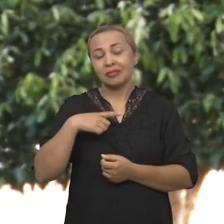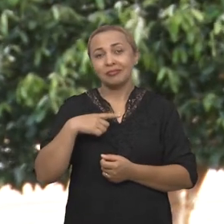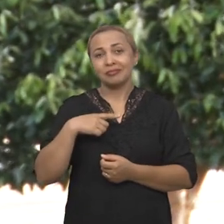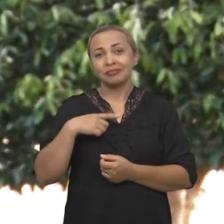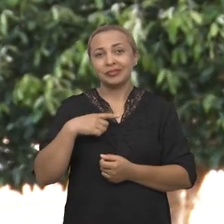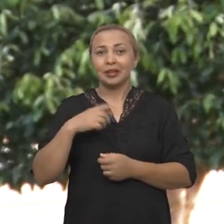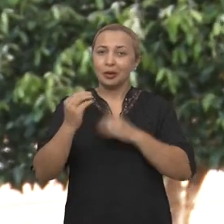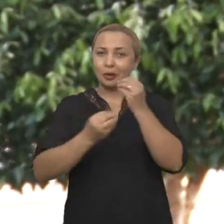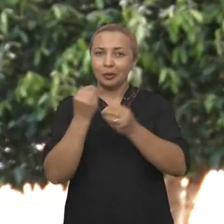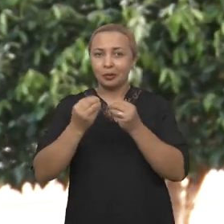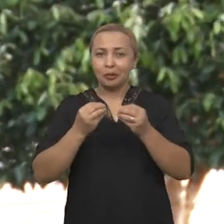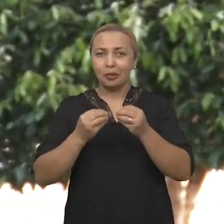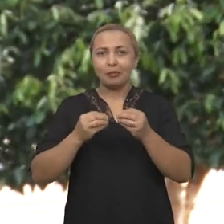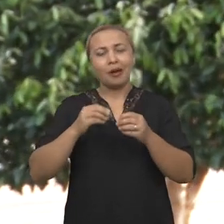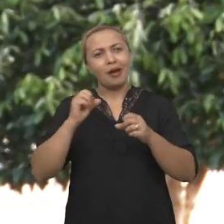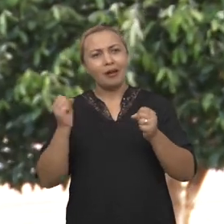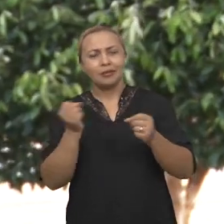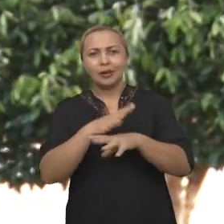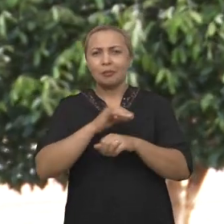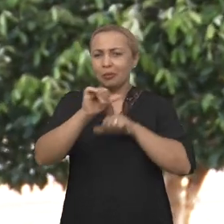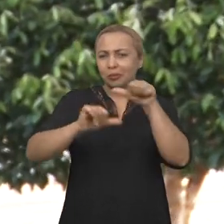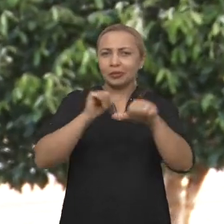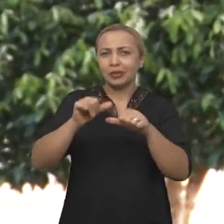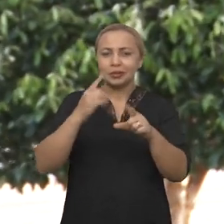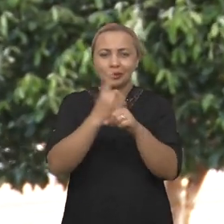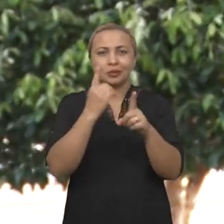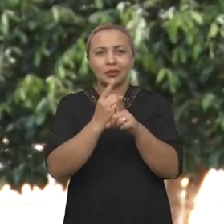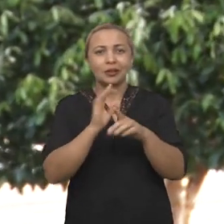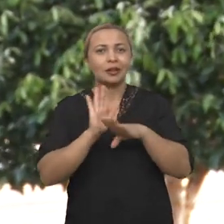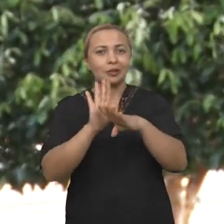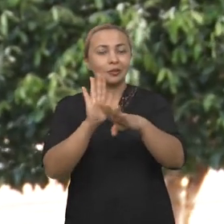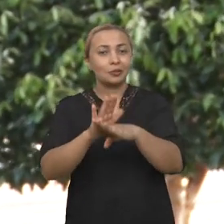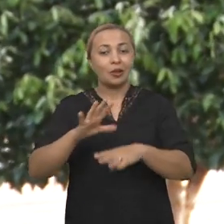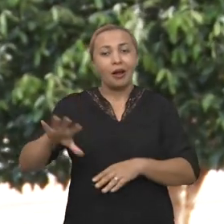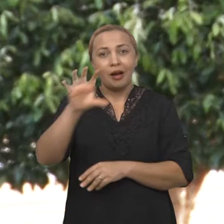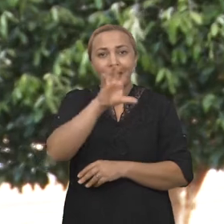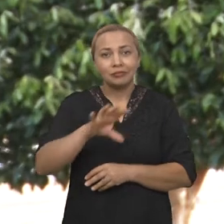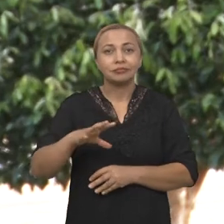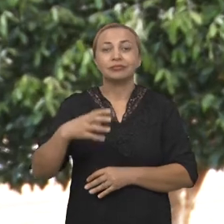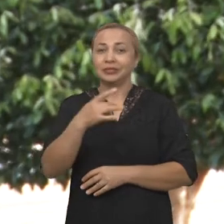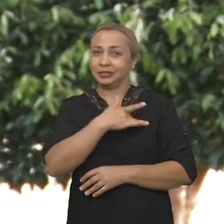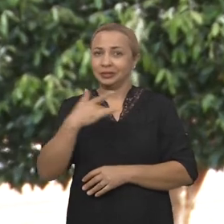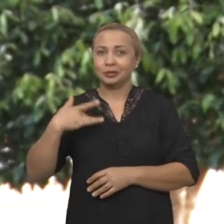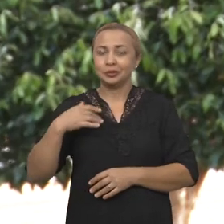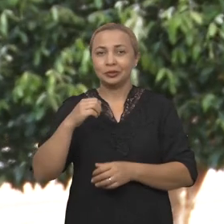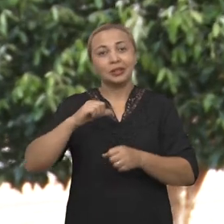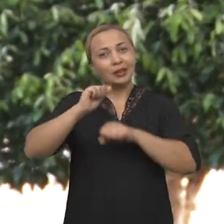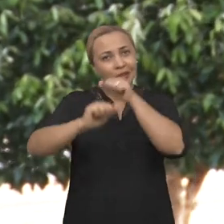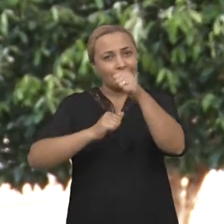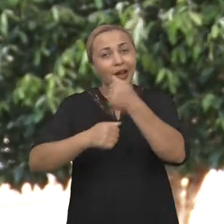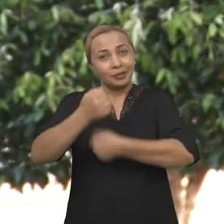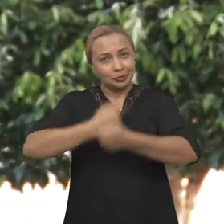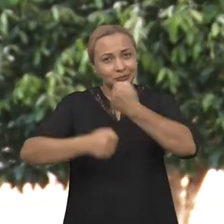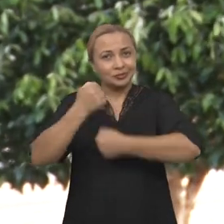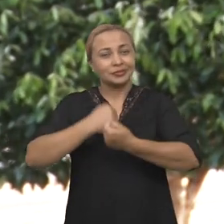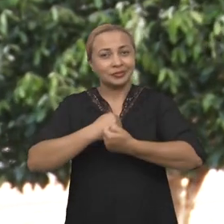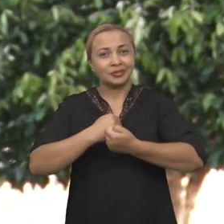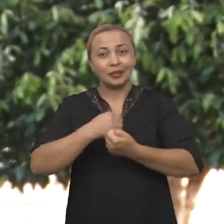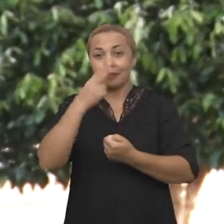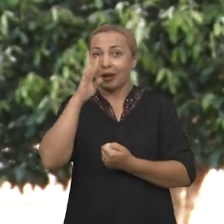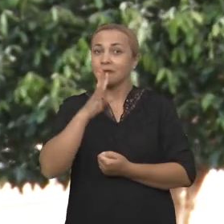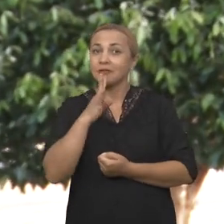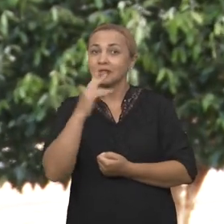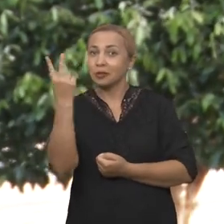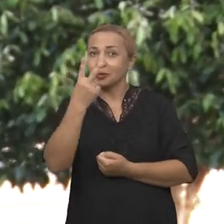mecânica e a dinâmica encontradas na gamificação auxiliam áreas da saúde e de administração. Você vai conhecer agora